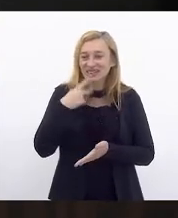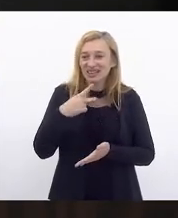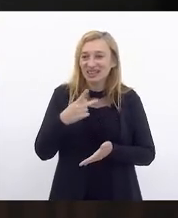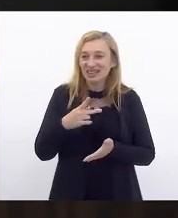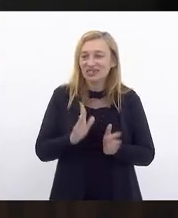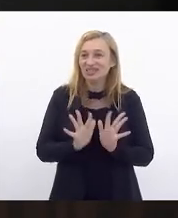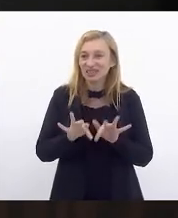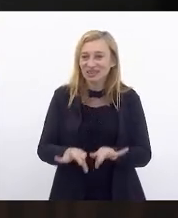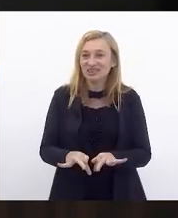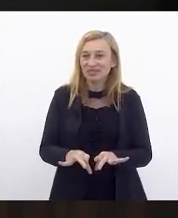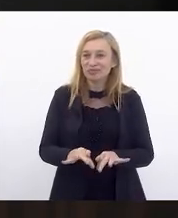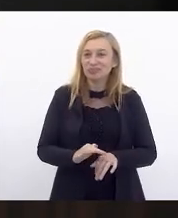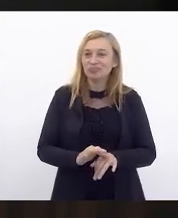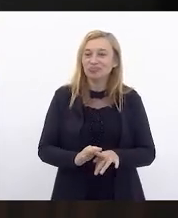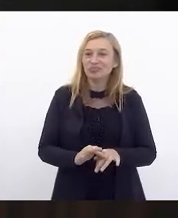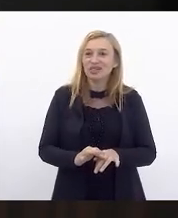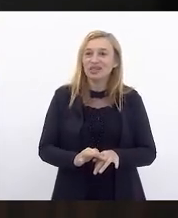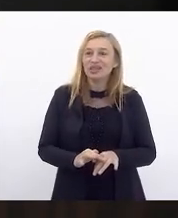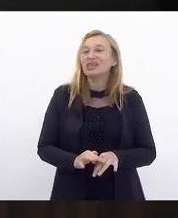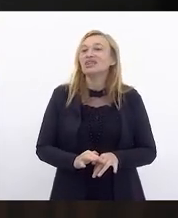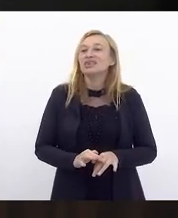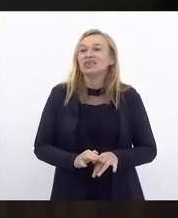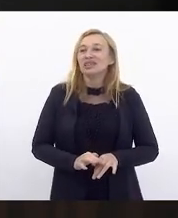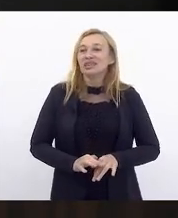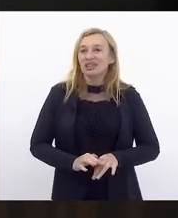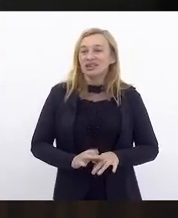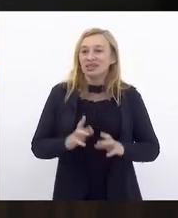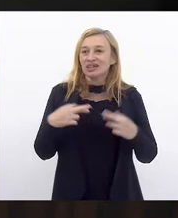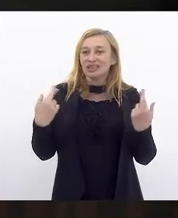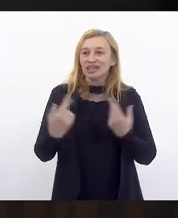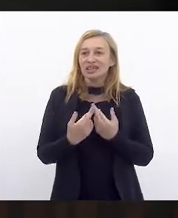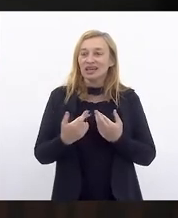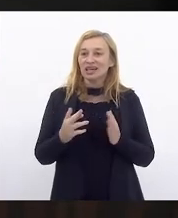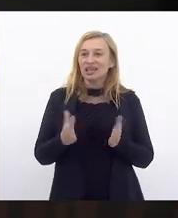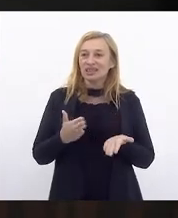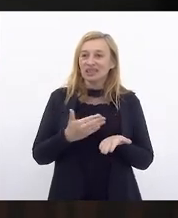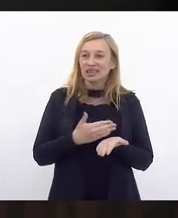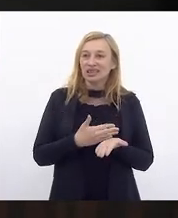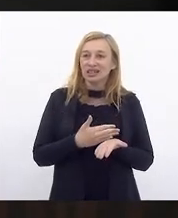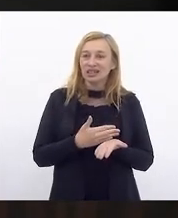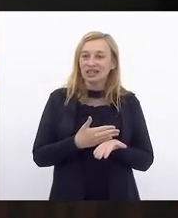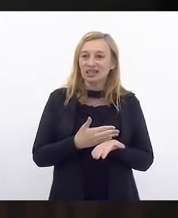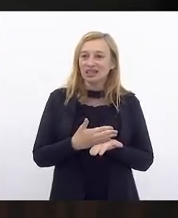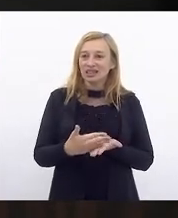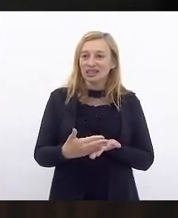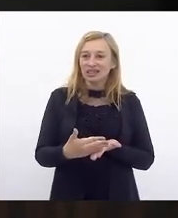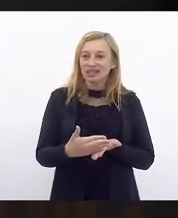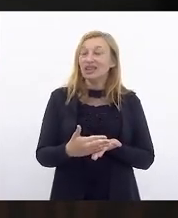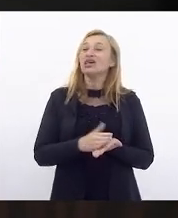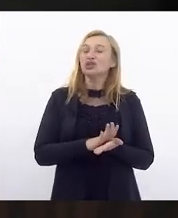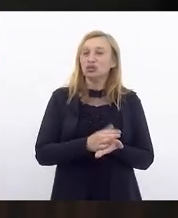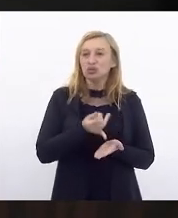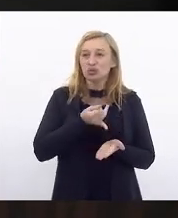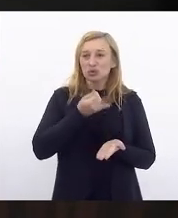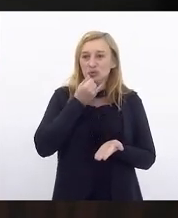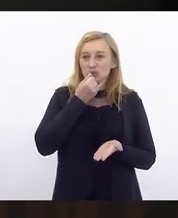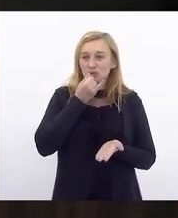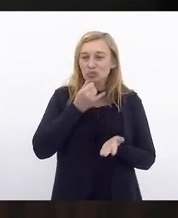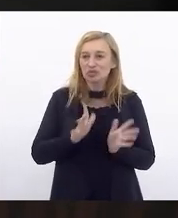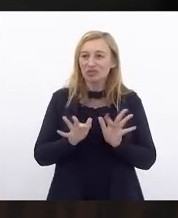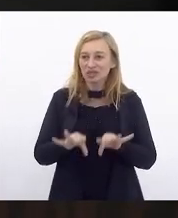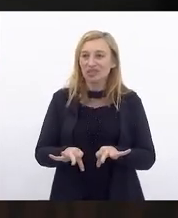a presidente de reunião e passamos ao expediente final. Sem não antes